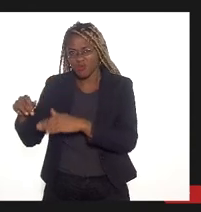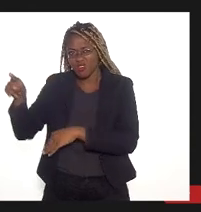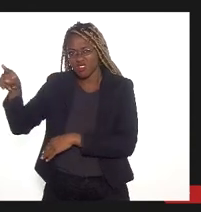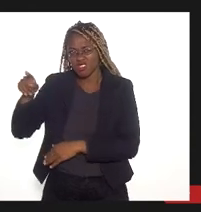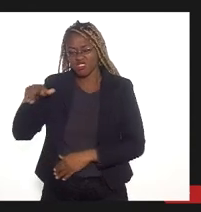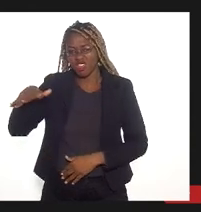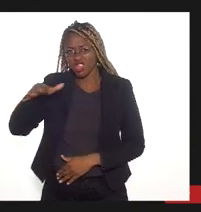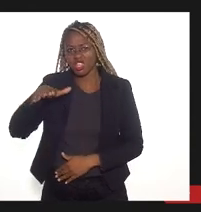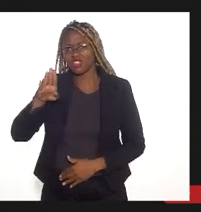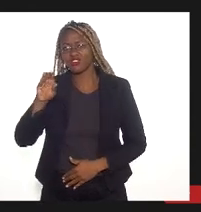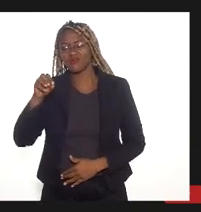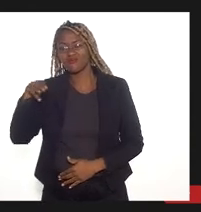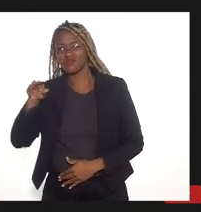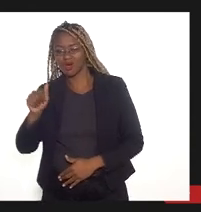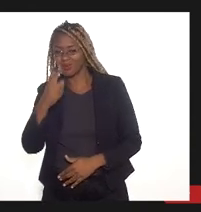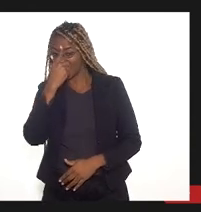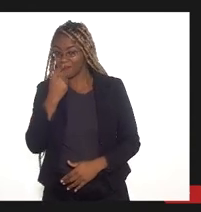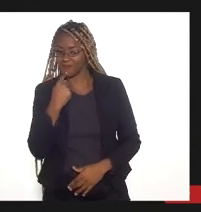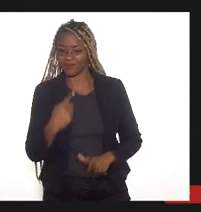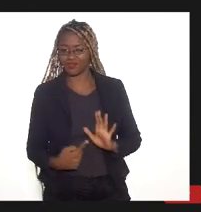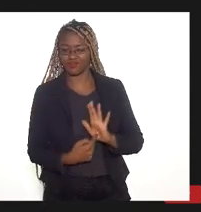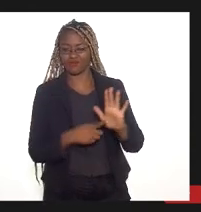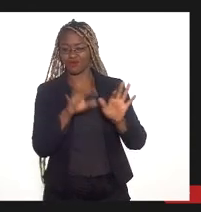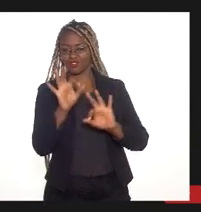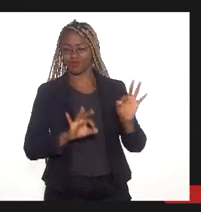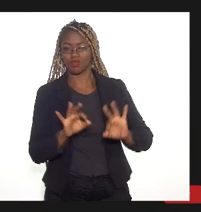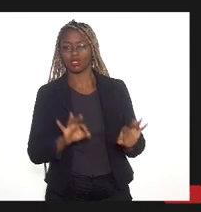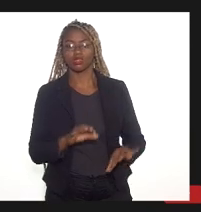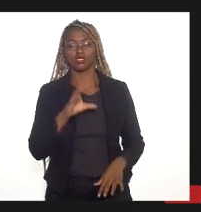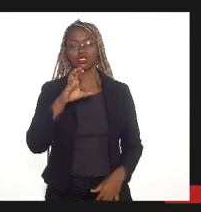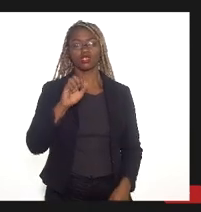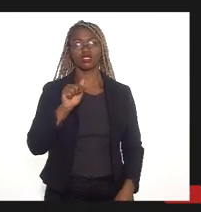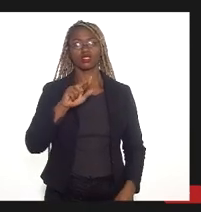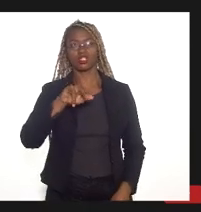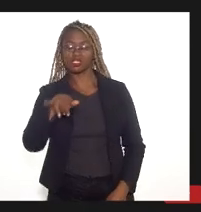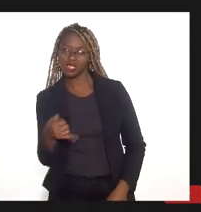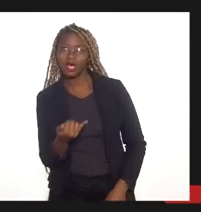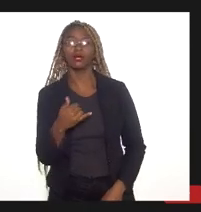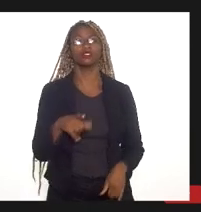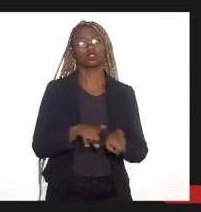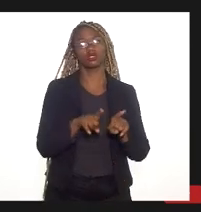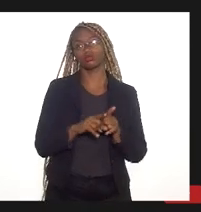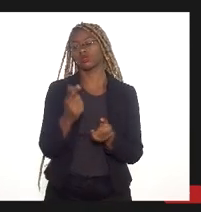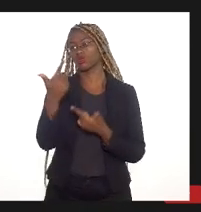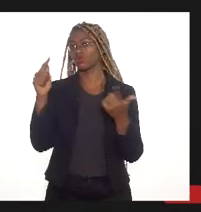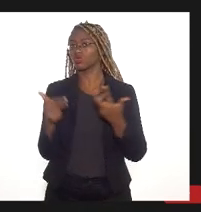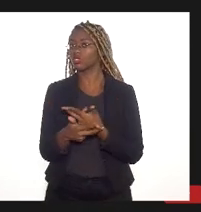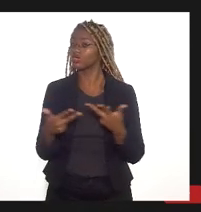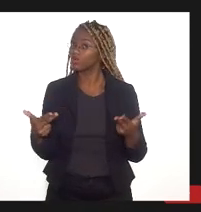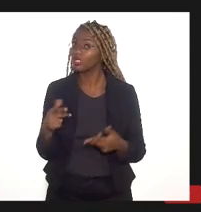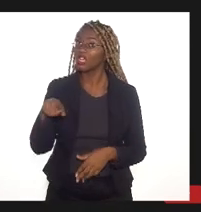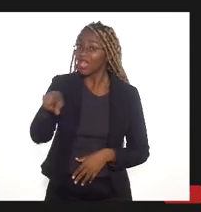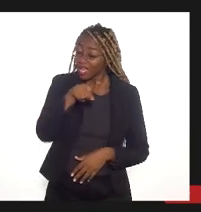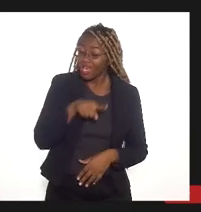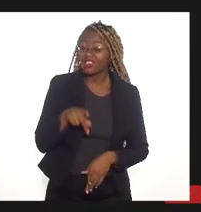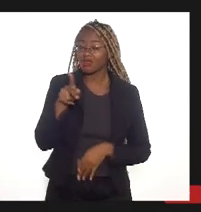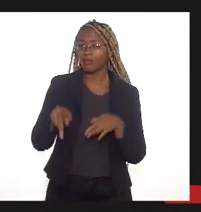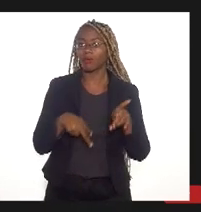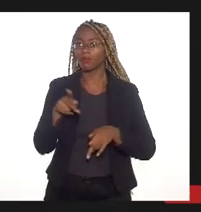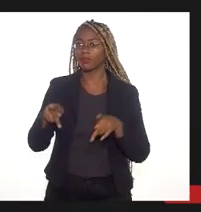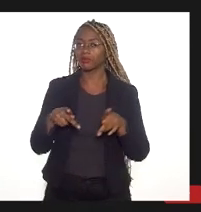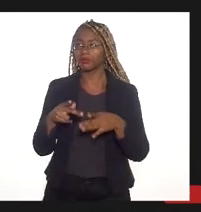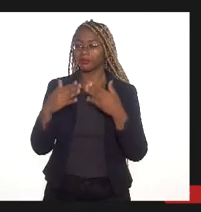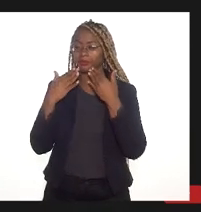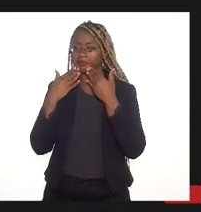aqui nessa imagem que mostra o projeto do CEARG e dos outros empreendimentos associados, essas populações ficam mais